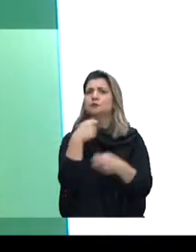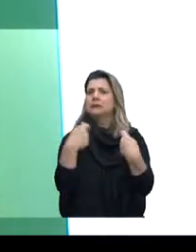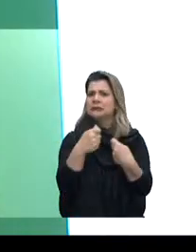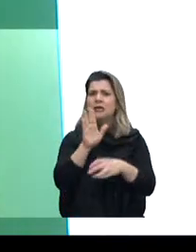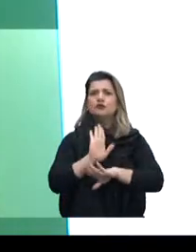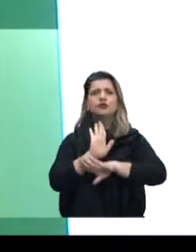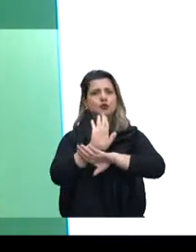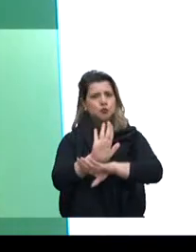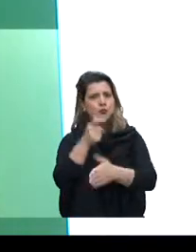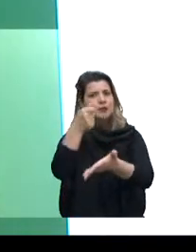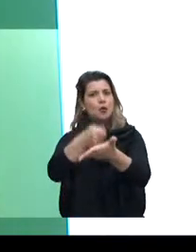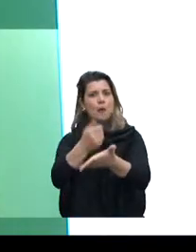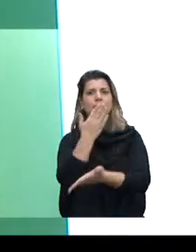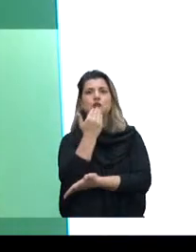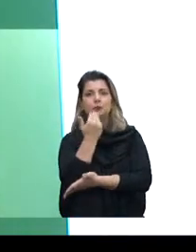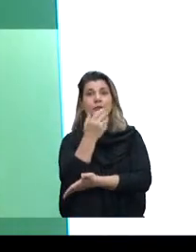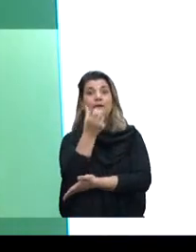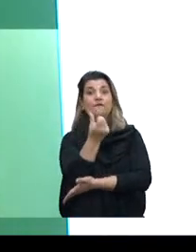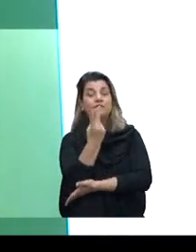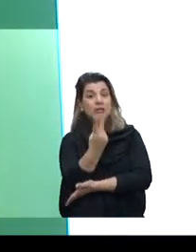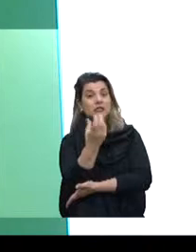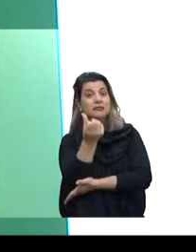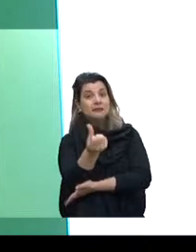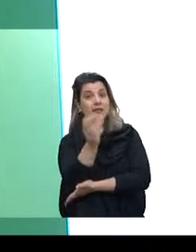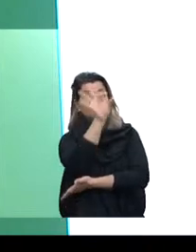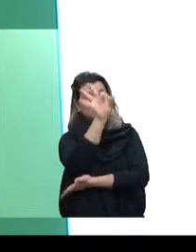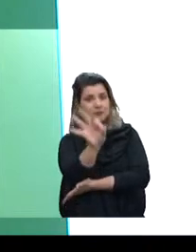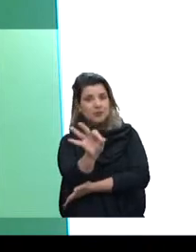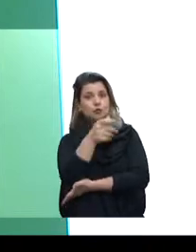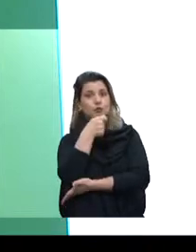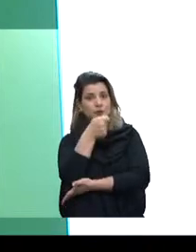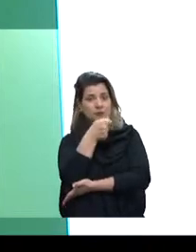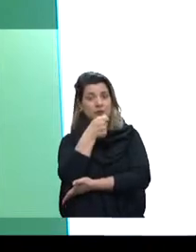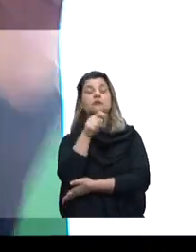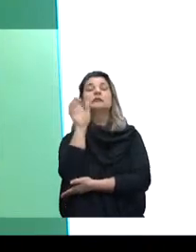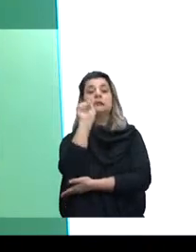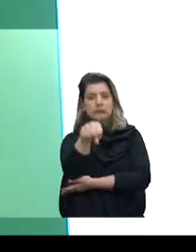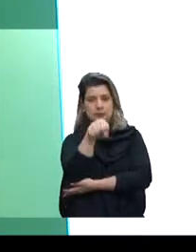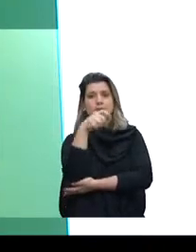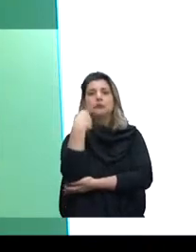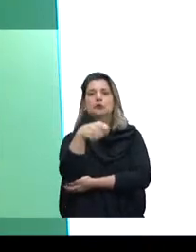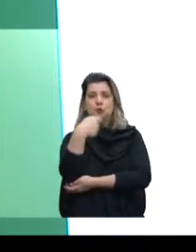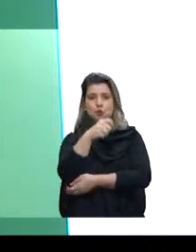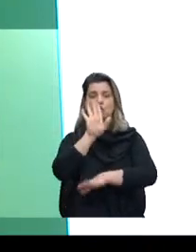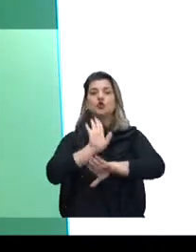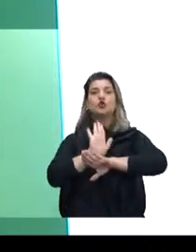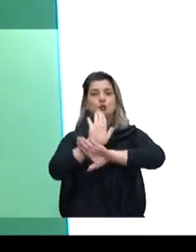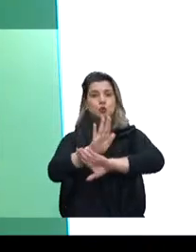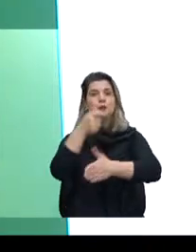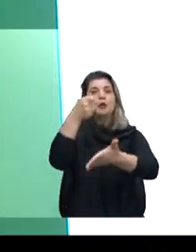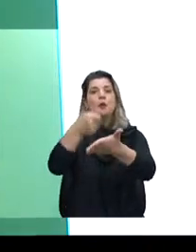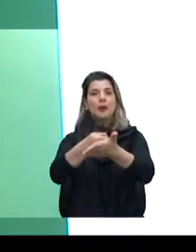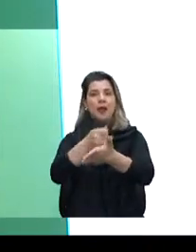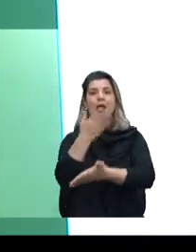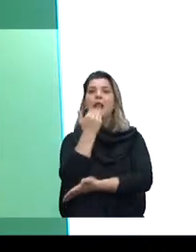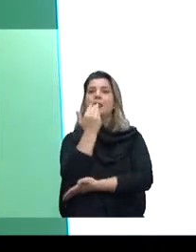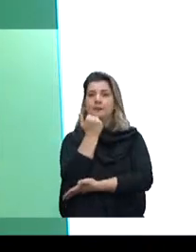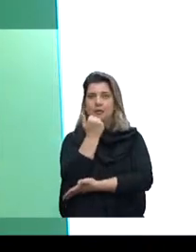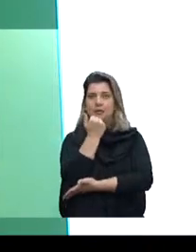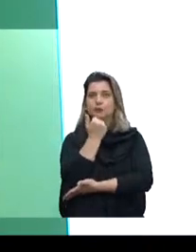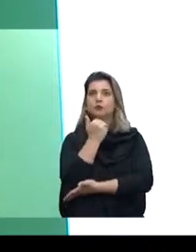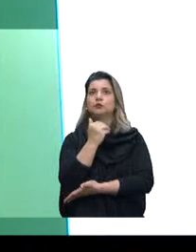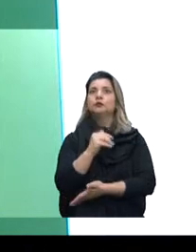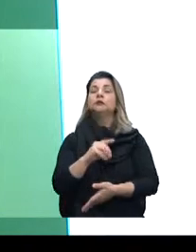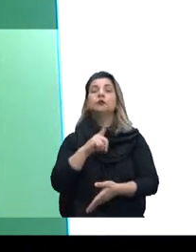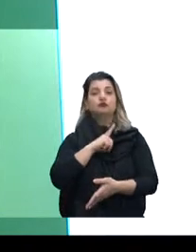comprar alimentos. 26% dos entrevistados precisou de ajuda para comprar alimento. Então, nós tivemos presente mais de um quarto